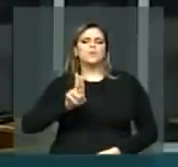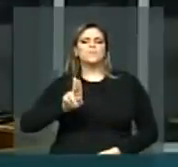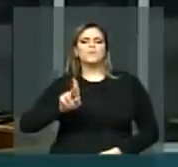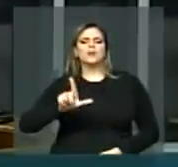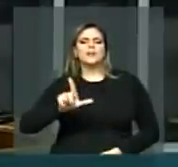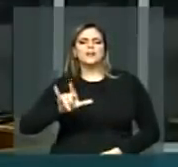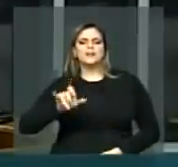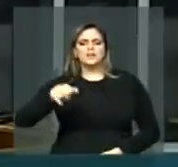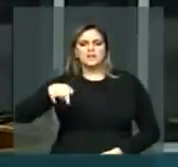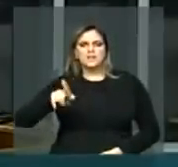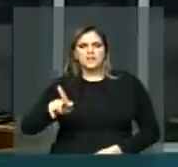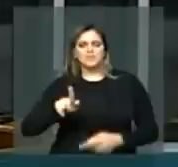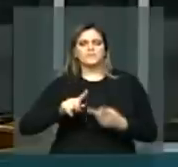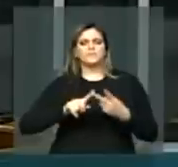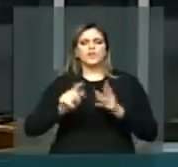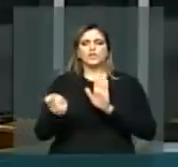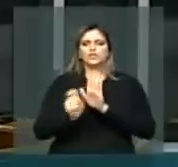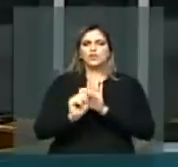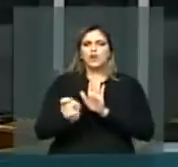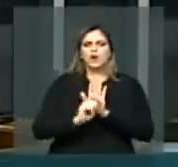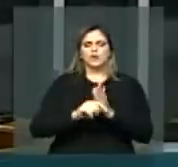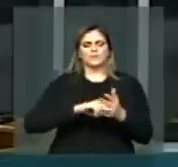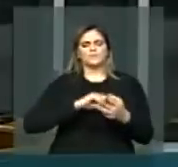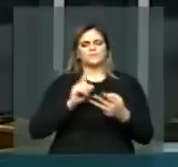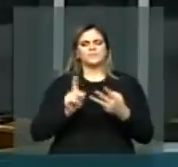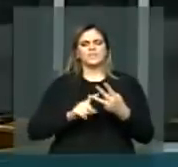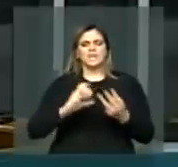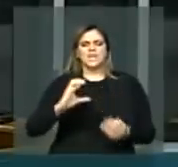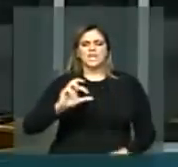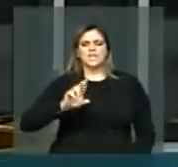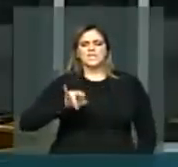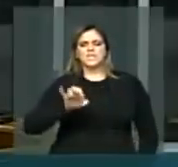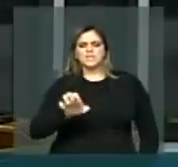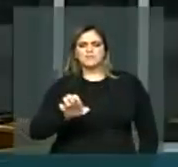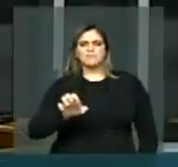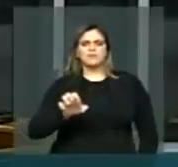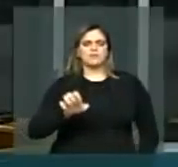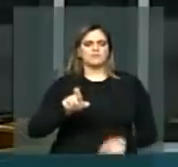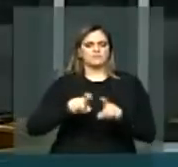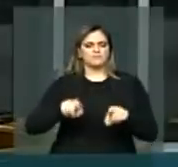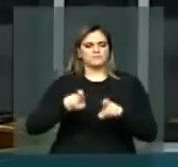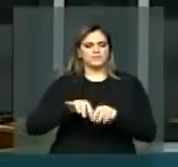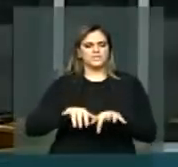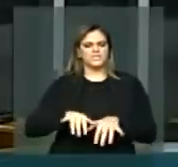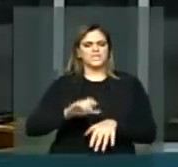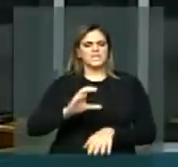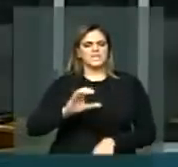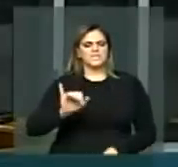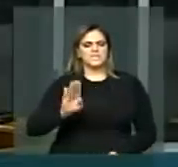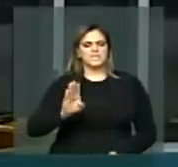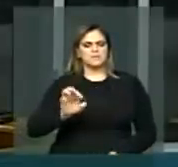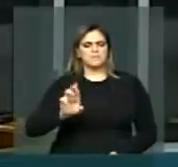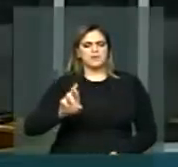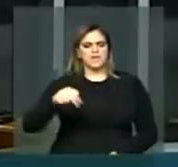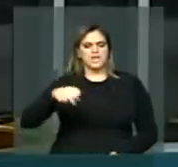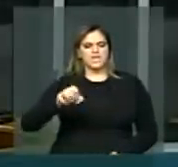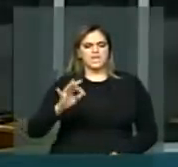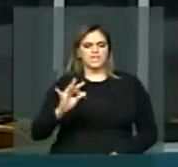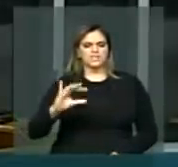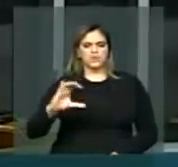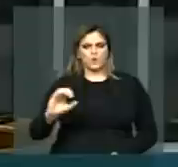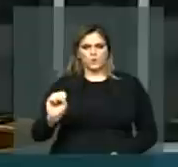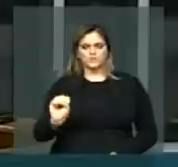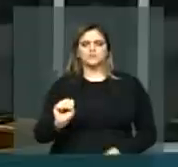o consumo de drogas, os crimes cibernéticos, os diversos tipos de